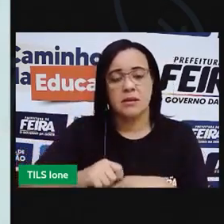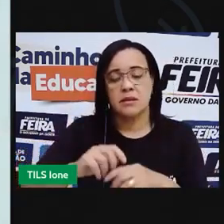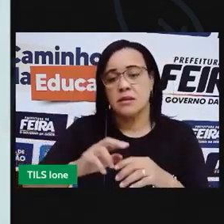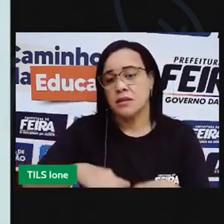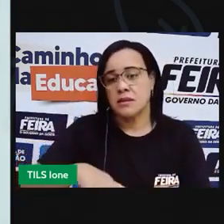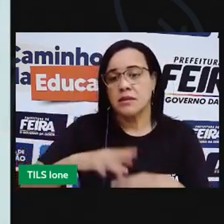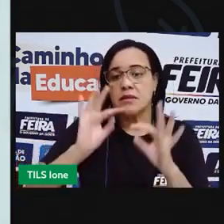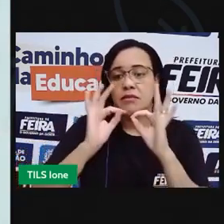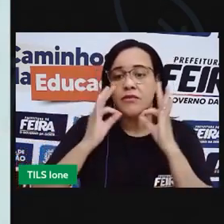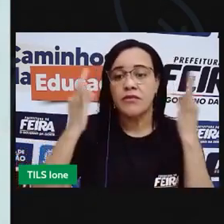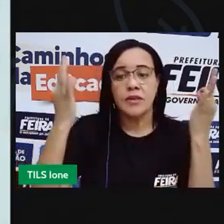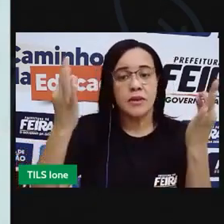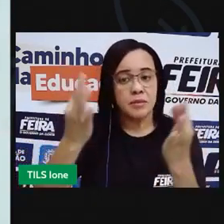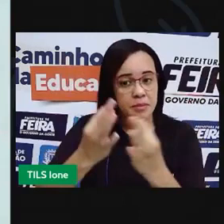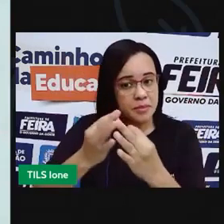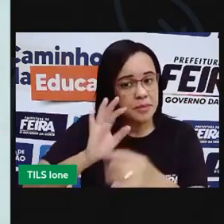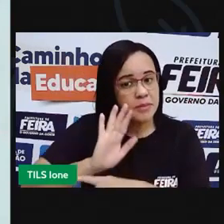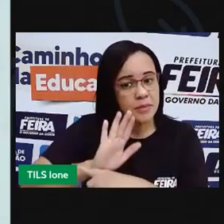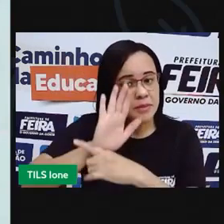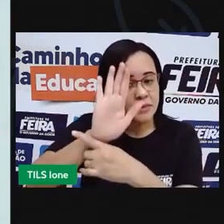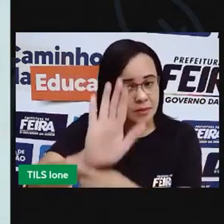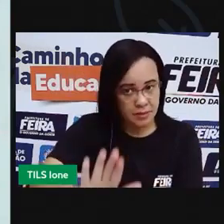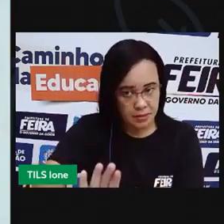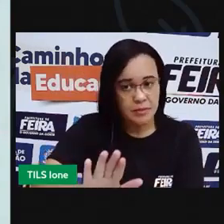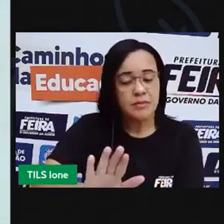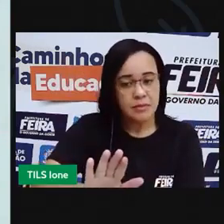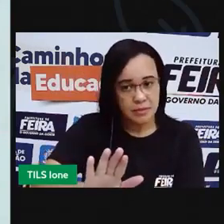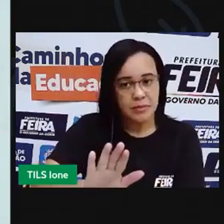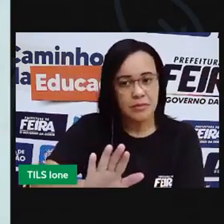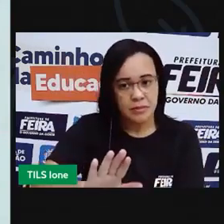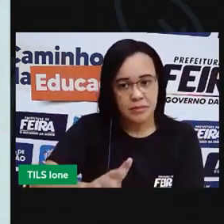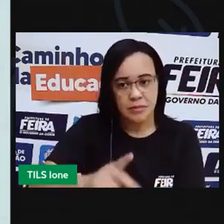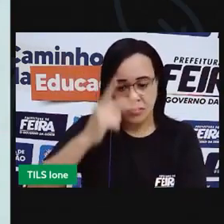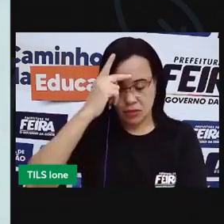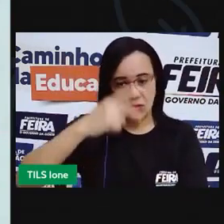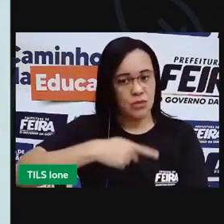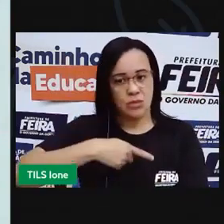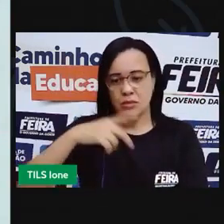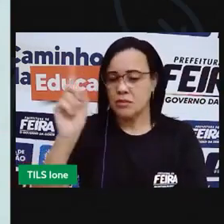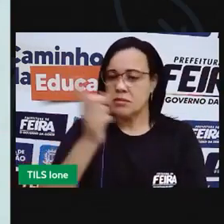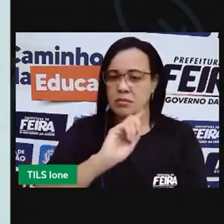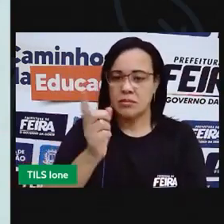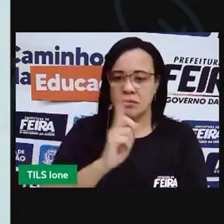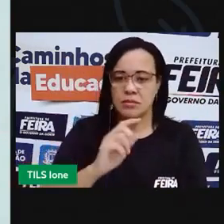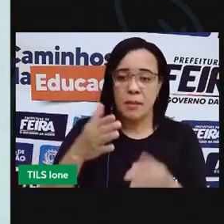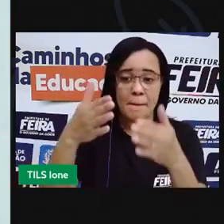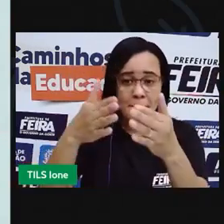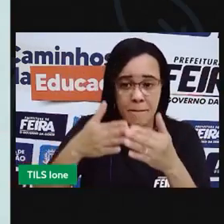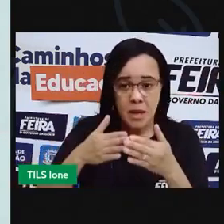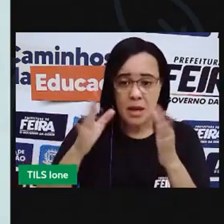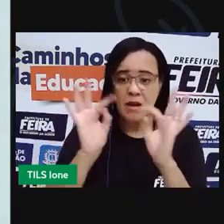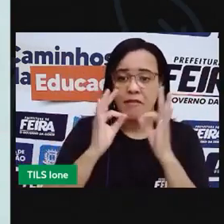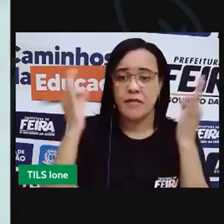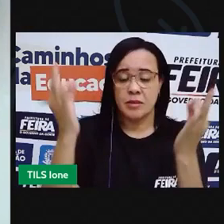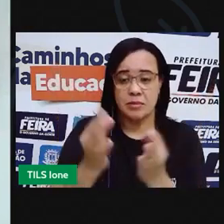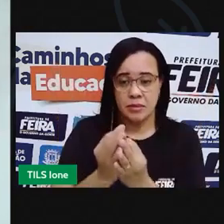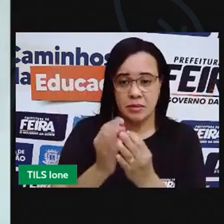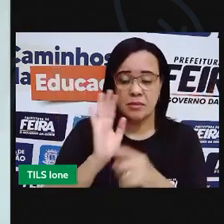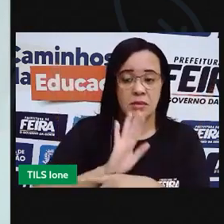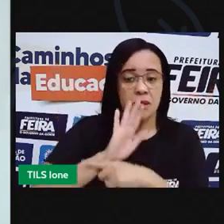e pra fazer essa atividade de cortar uma garrafa pete que o som é que eu faço apenas peça bom